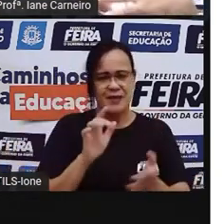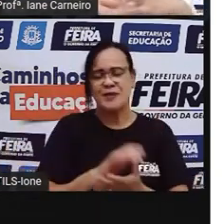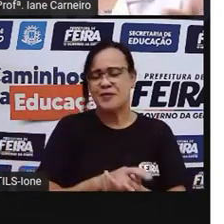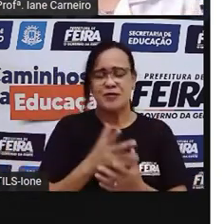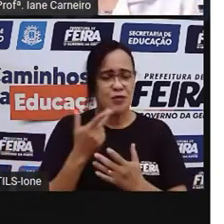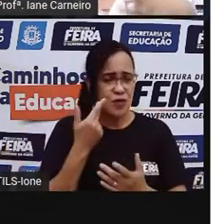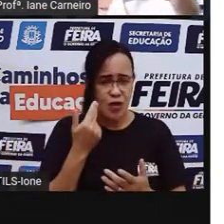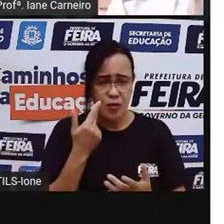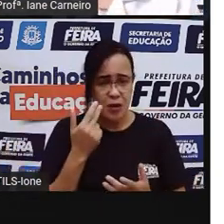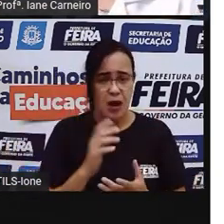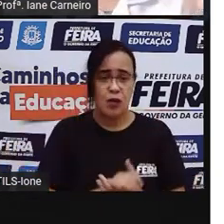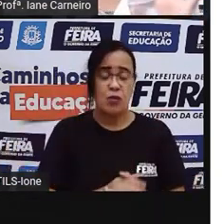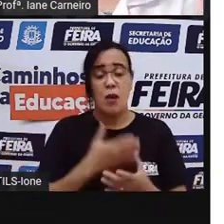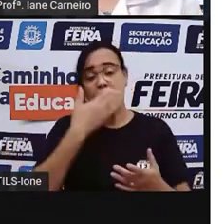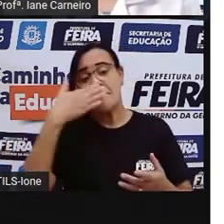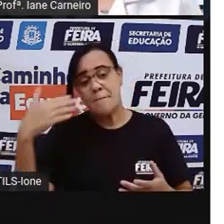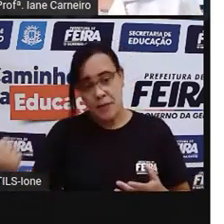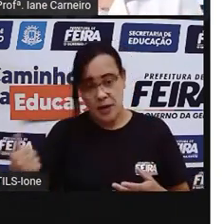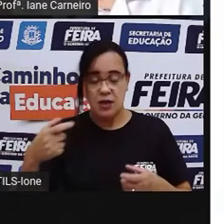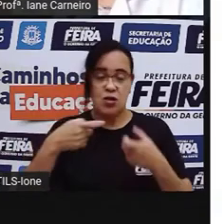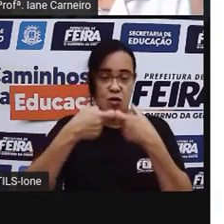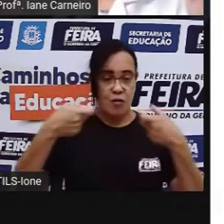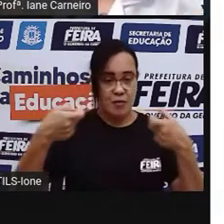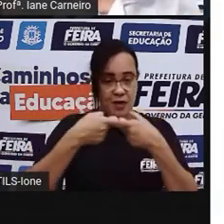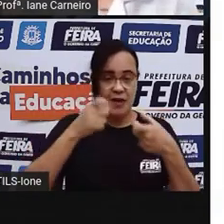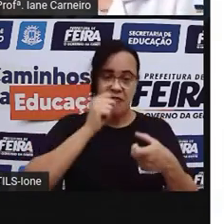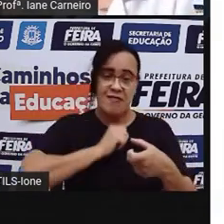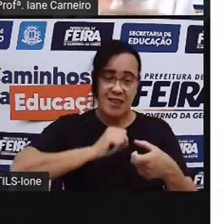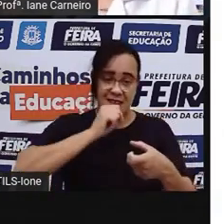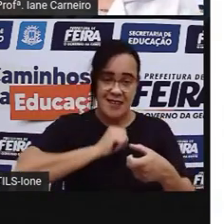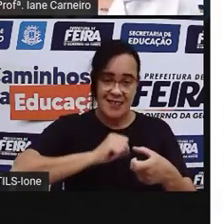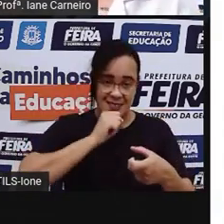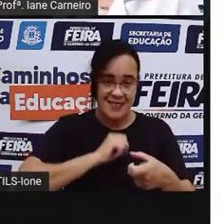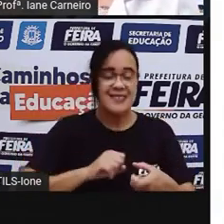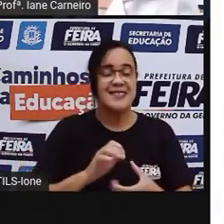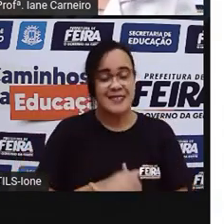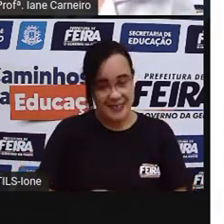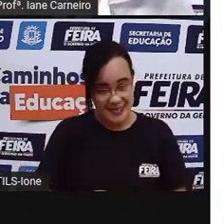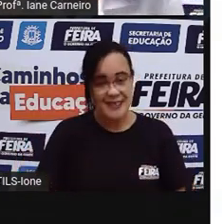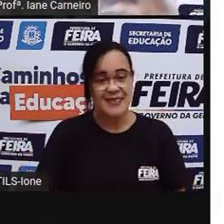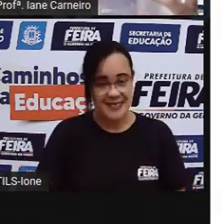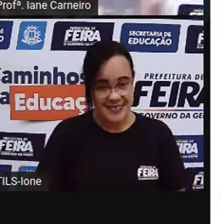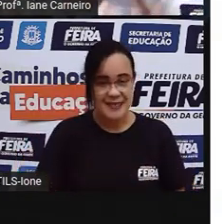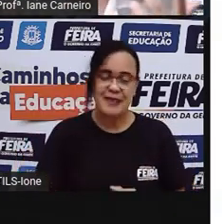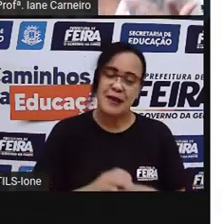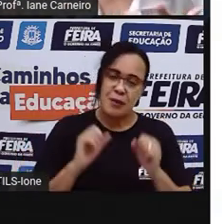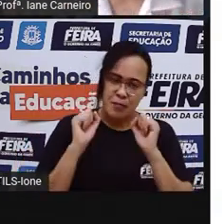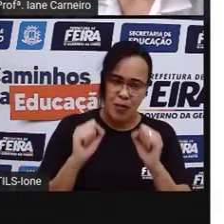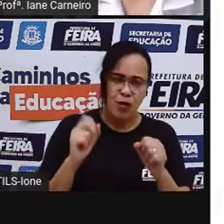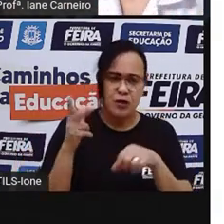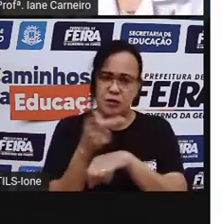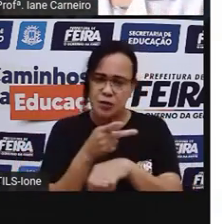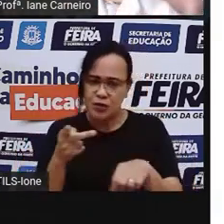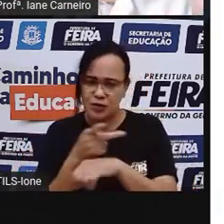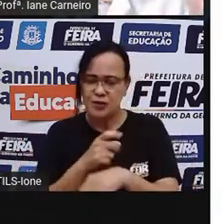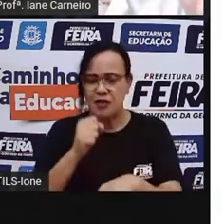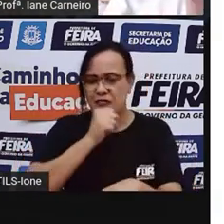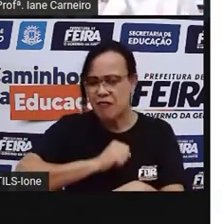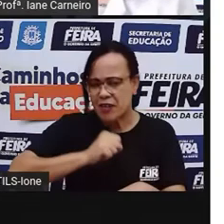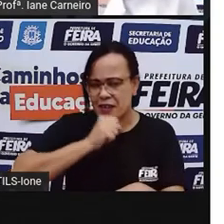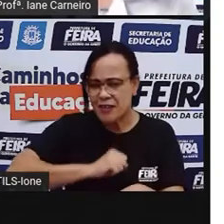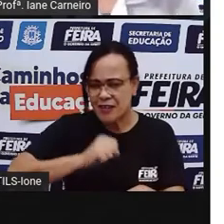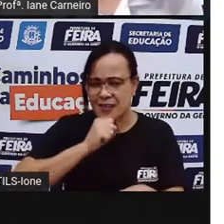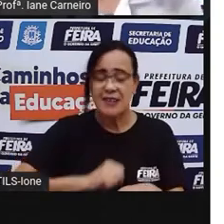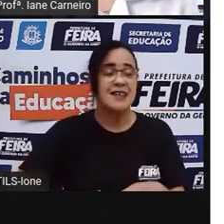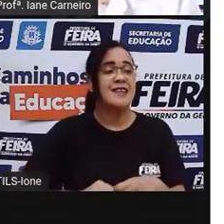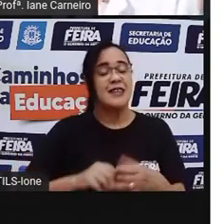velha ou que tenha um pé perdido por aí. Geralmente, as meias perdem os pares, né? Então, se você tiver uma meia que tá sozinha aí,